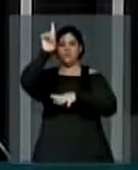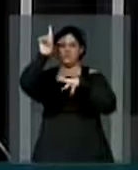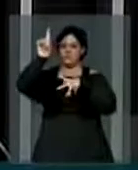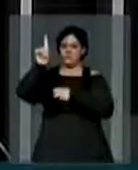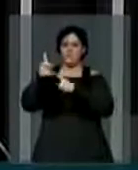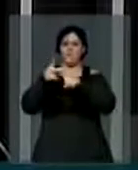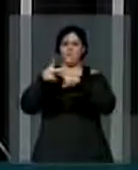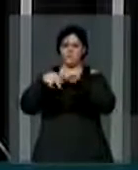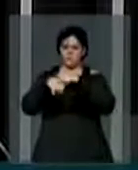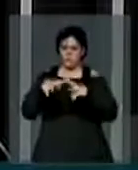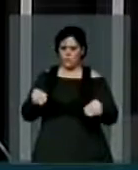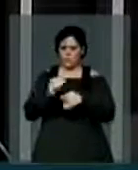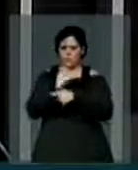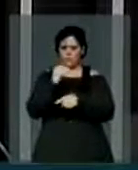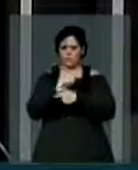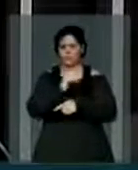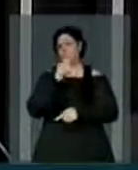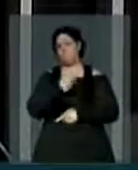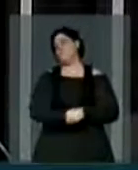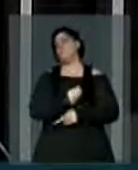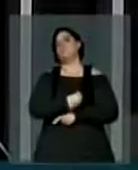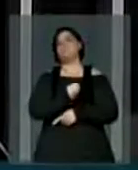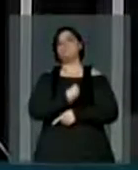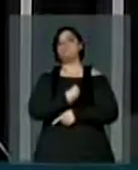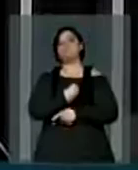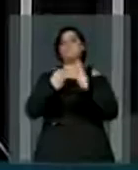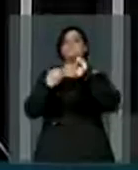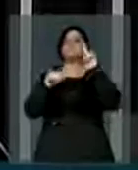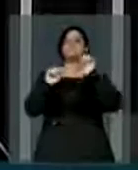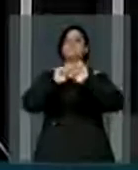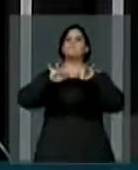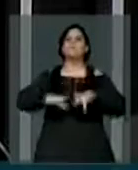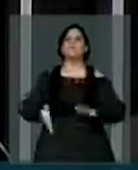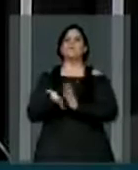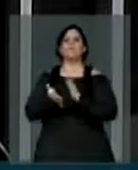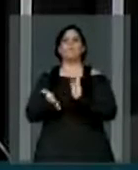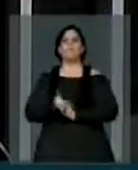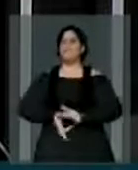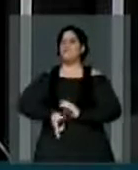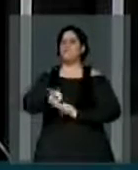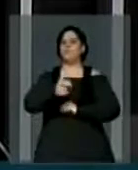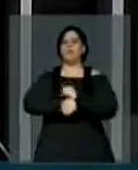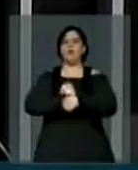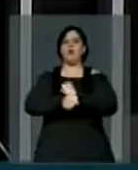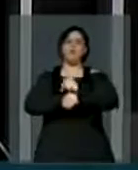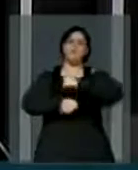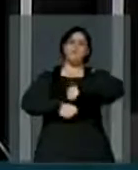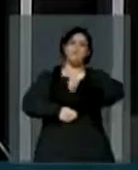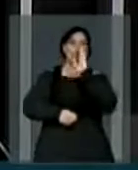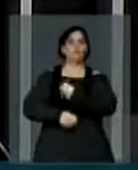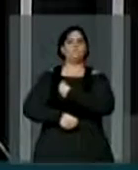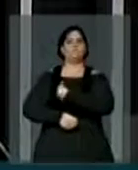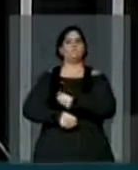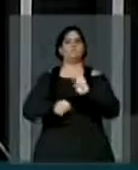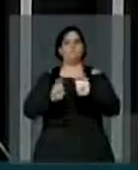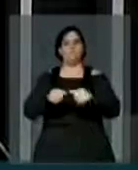cura e que cuida da vida de cada um. Deus abençoe a todos, parabéns e vida longa à Primeira Igreja Batista de Curitiba. Parabéns,